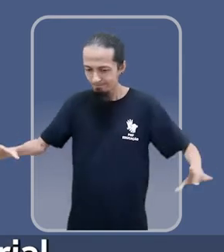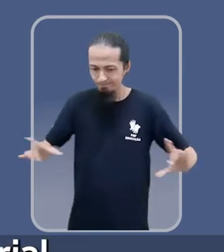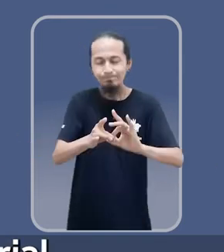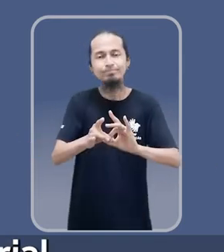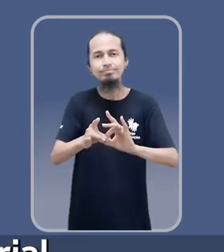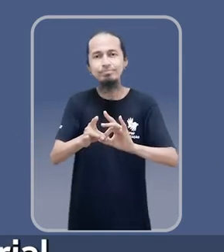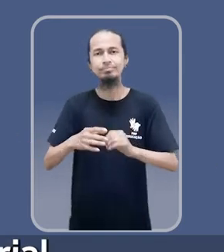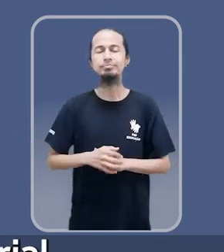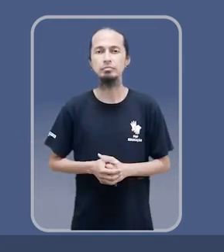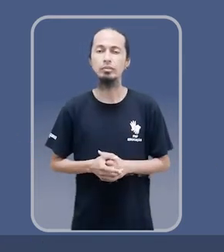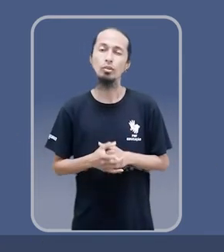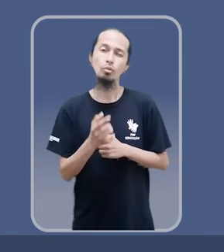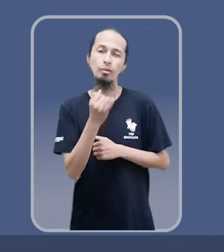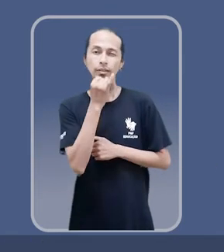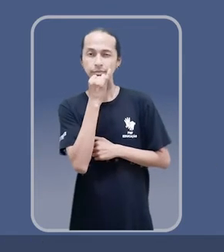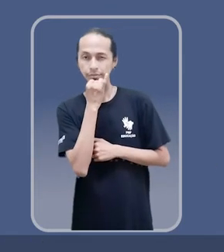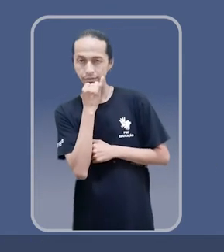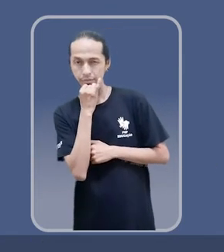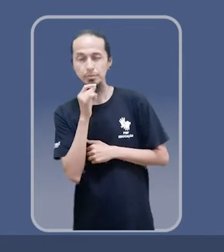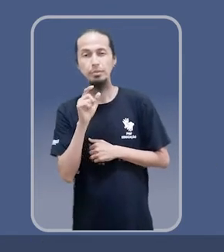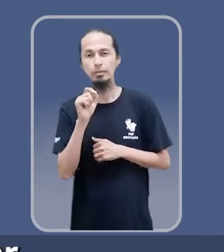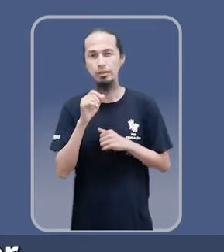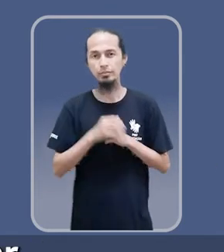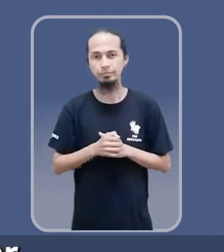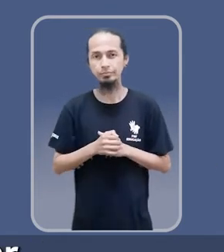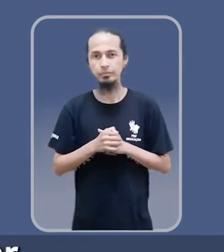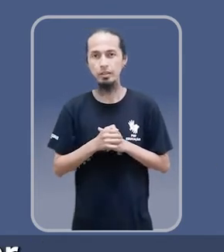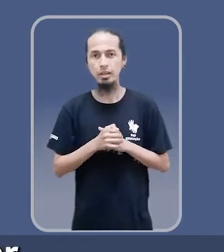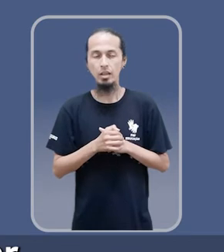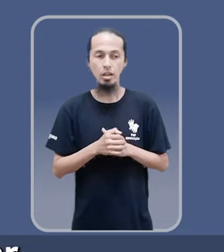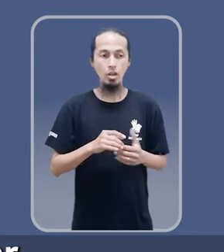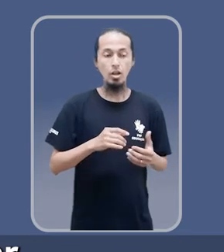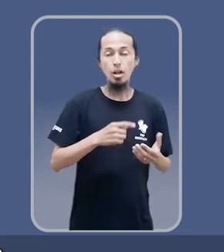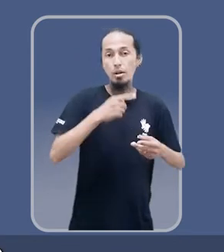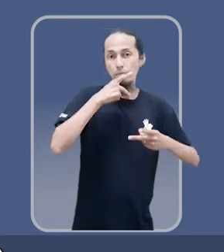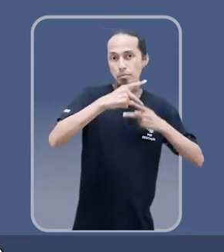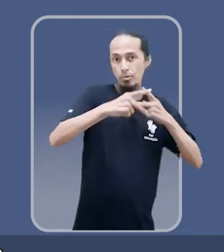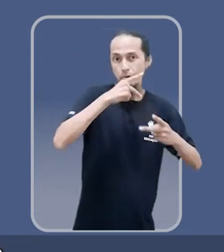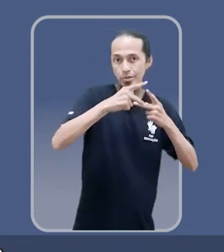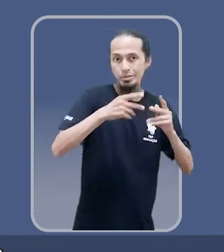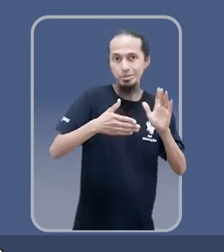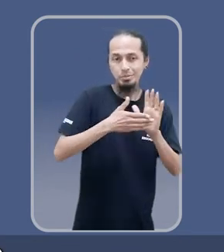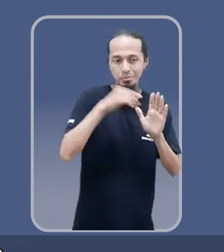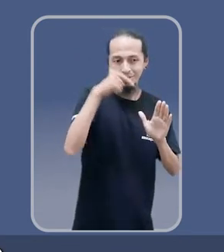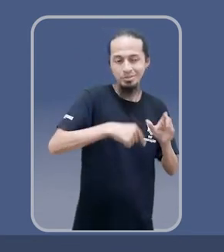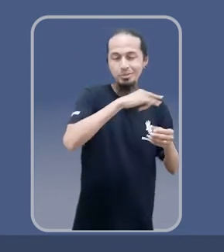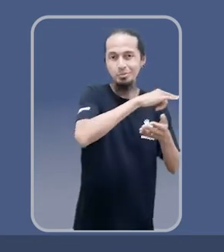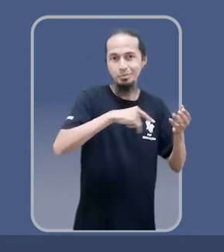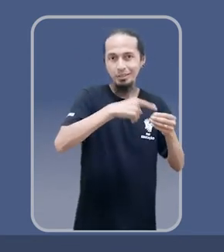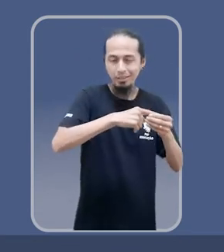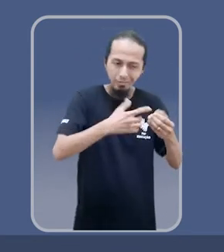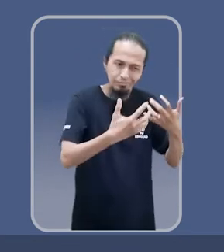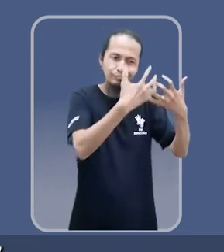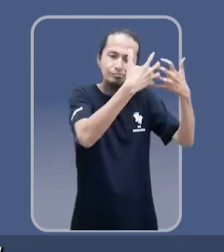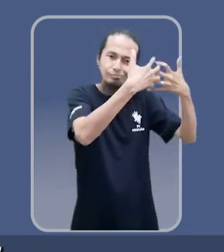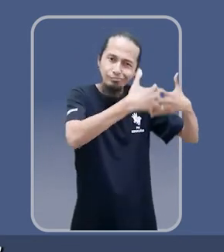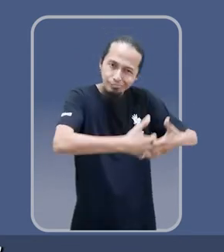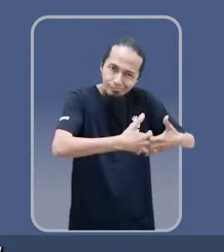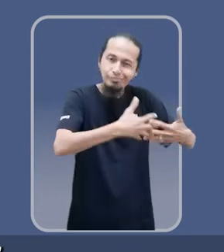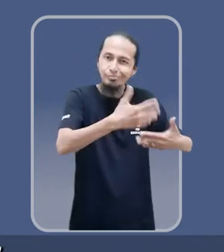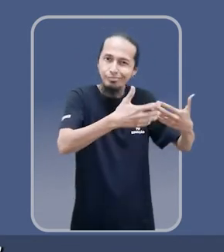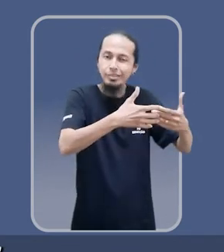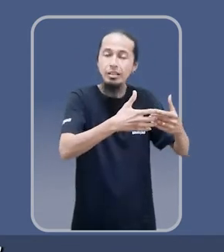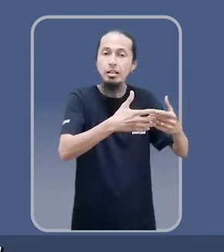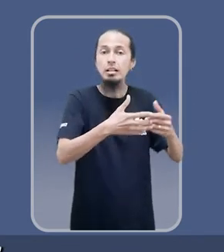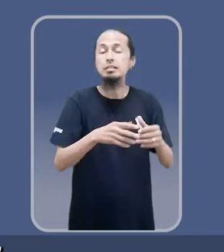e a gestão territorial. Um dos exemplos seria instrumentalizar e atualizar as políticas propostas no Plano ao longo de sua execução. Ou seja,